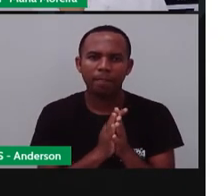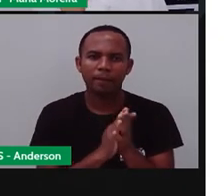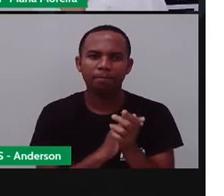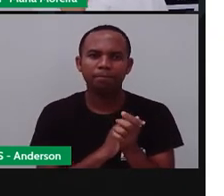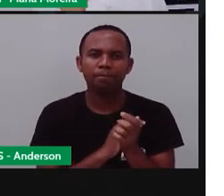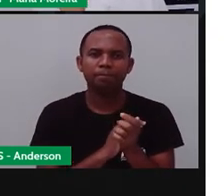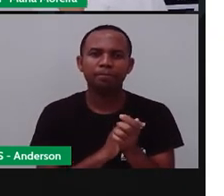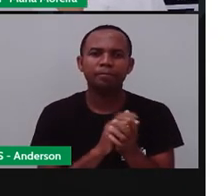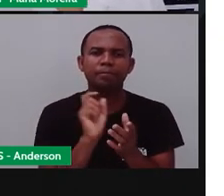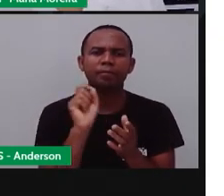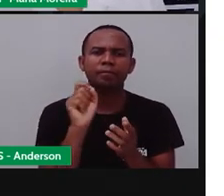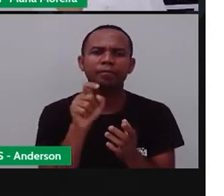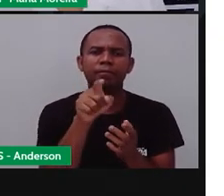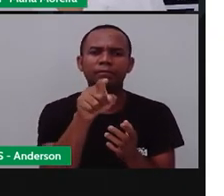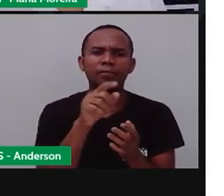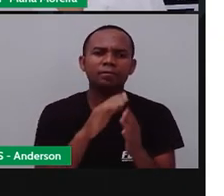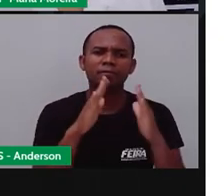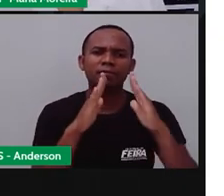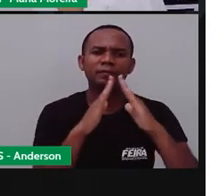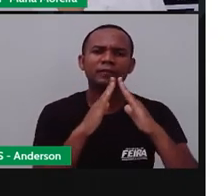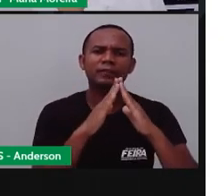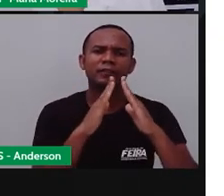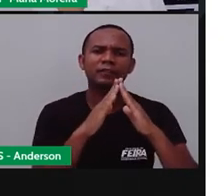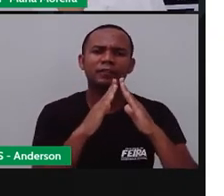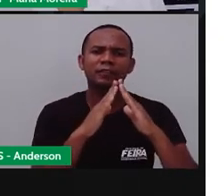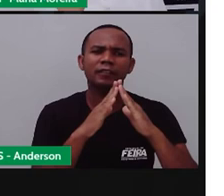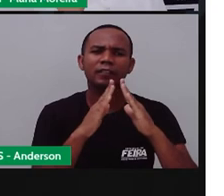casa de alvenaria.